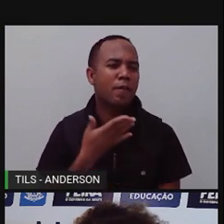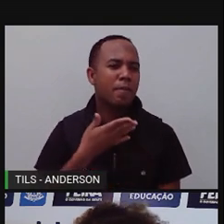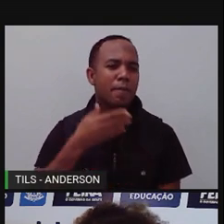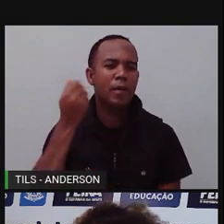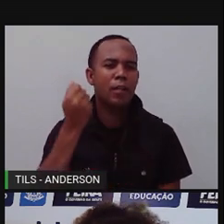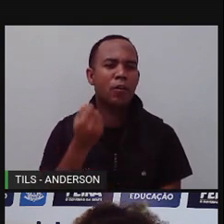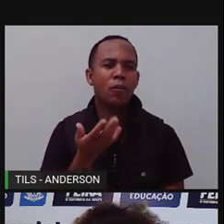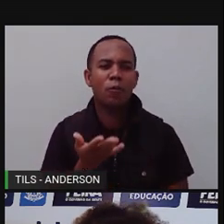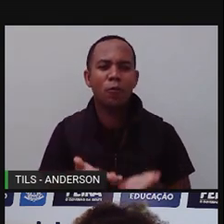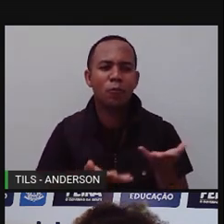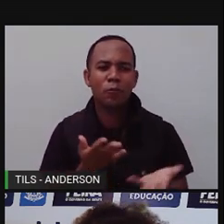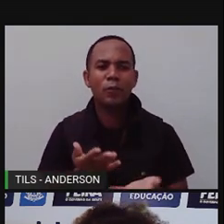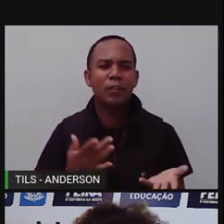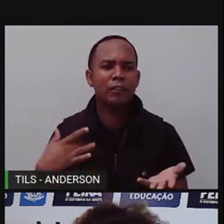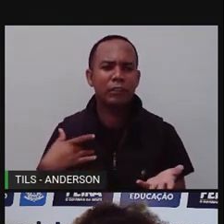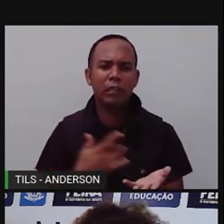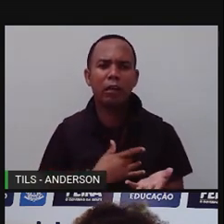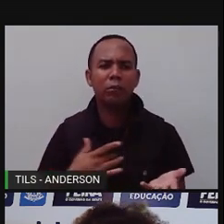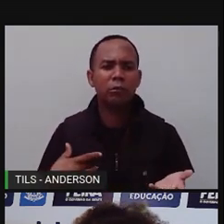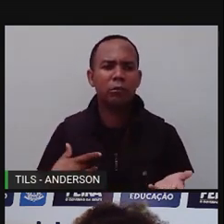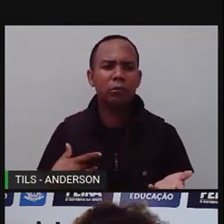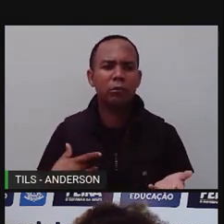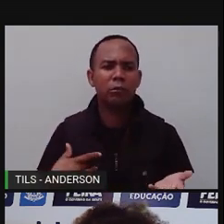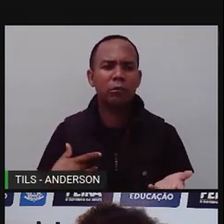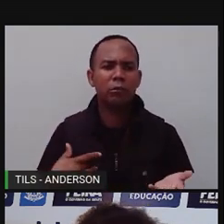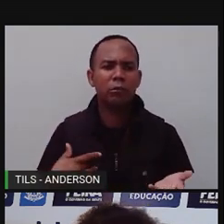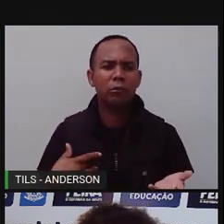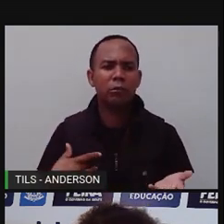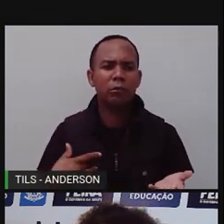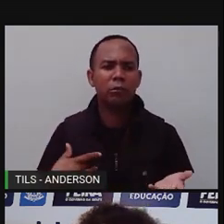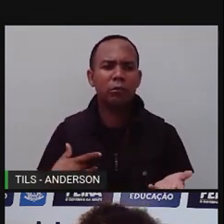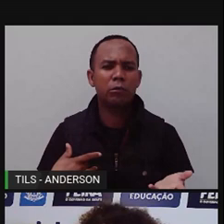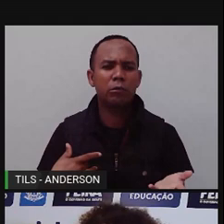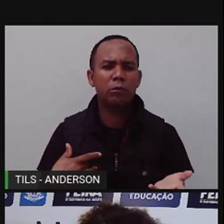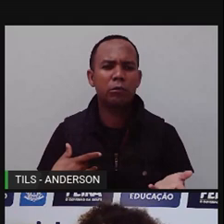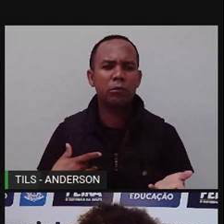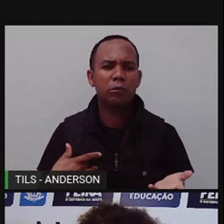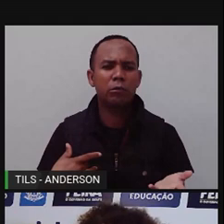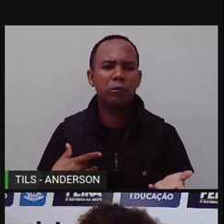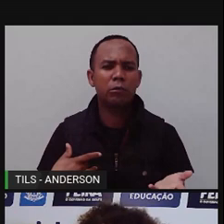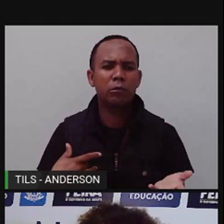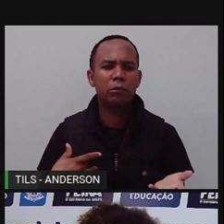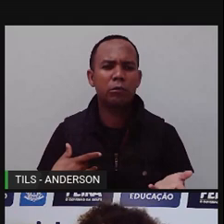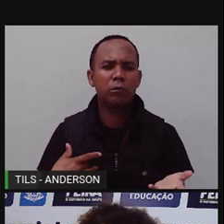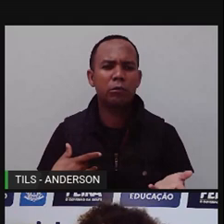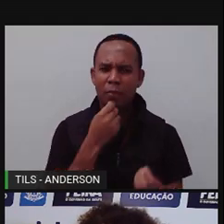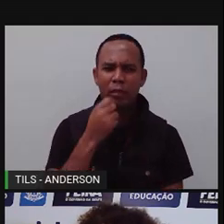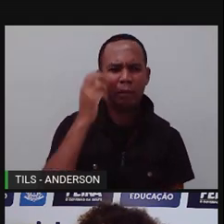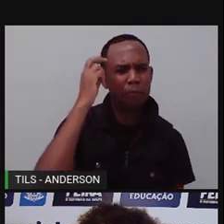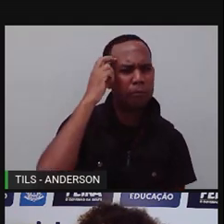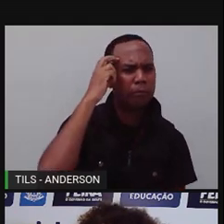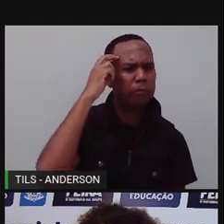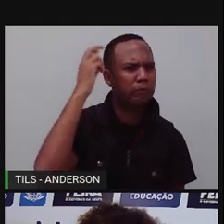se alimentar. Tá? Só não entendi porque são chamados de racionais.